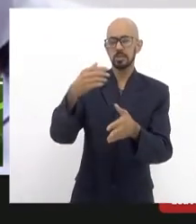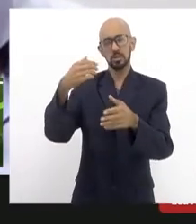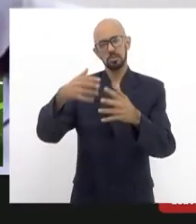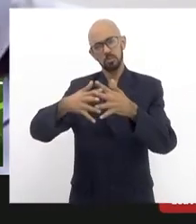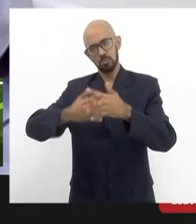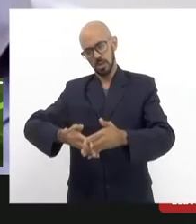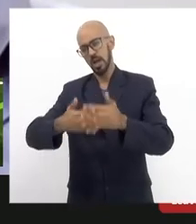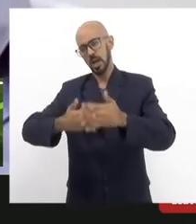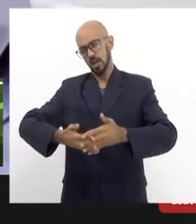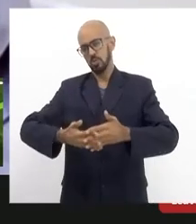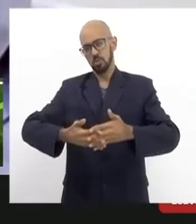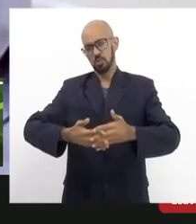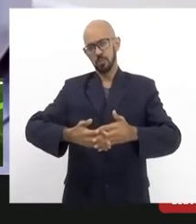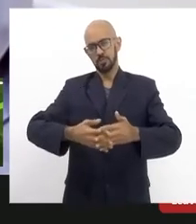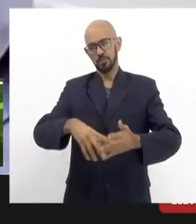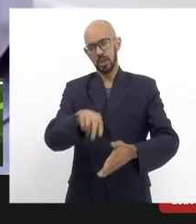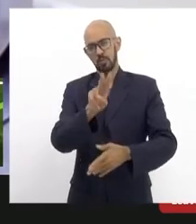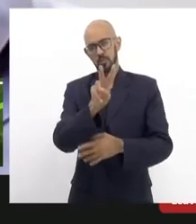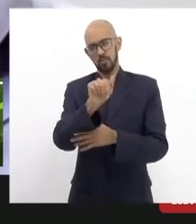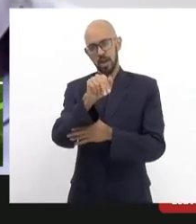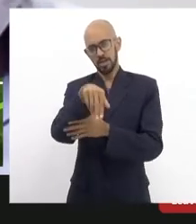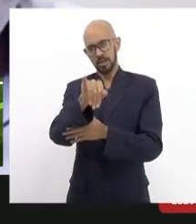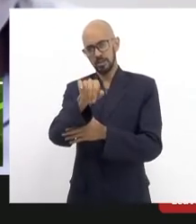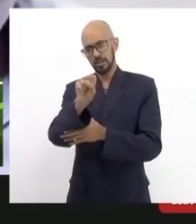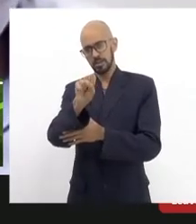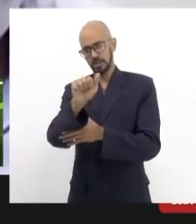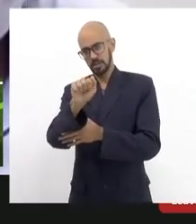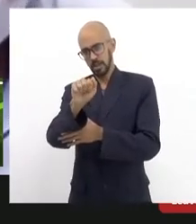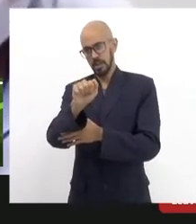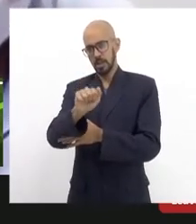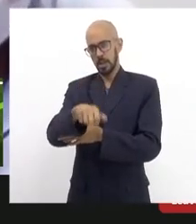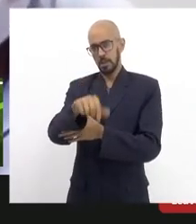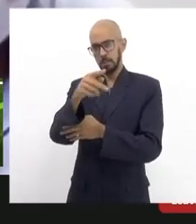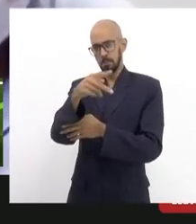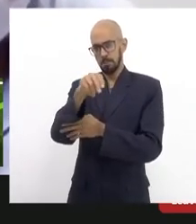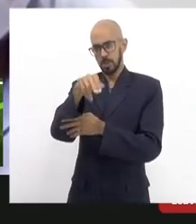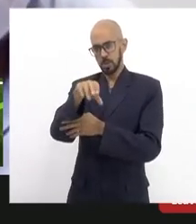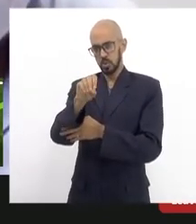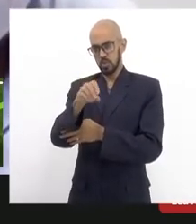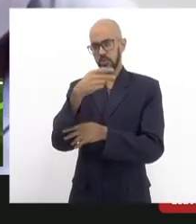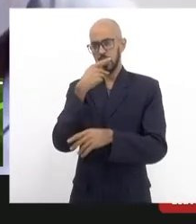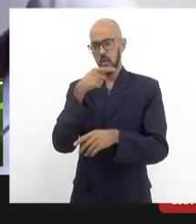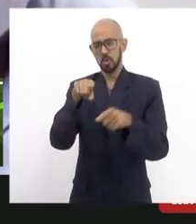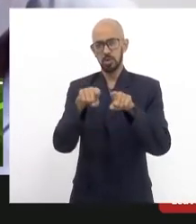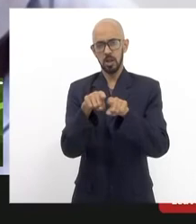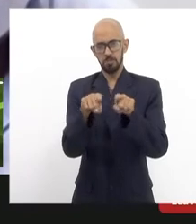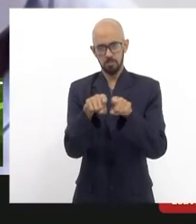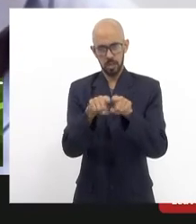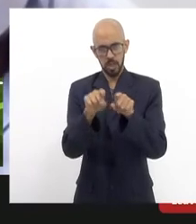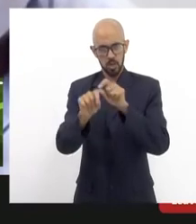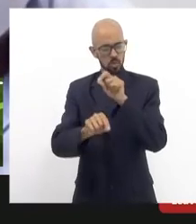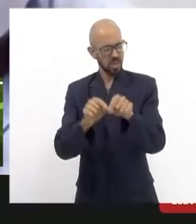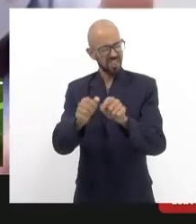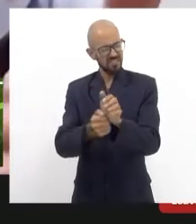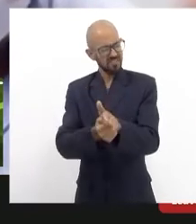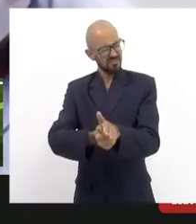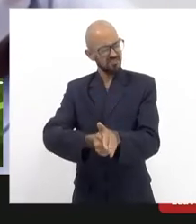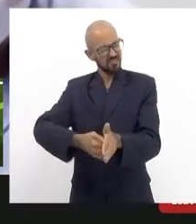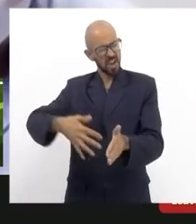a Vanisa Pinto inclusive na sua intervenção fez a colocação de várias